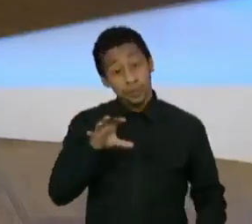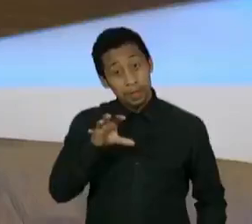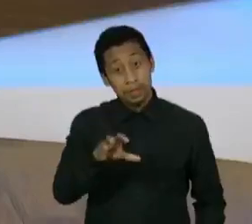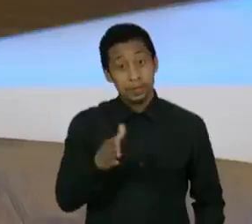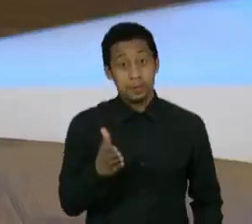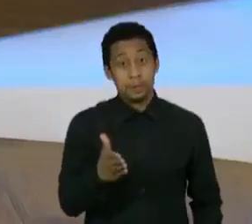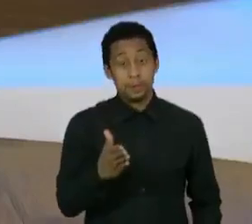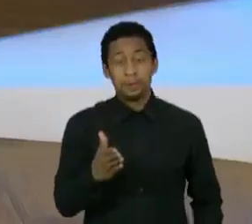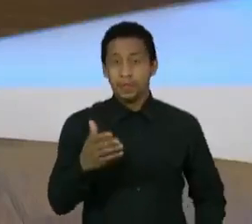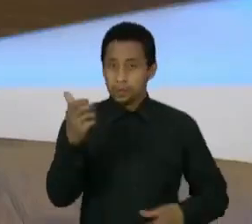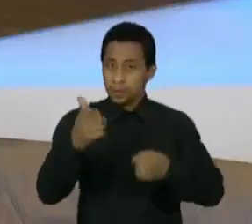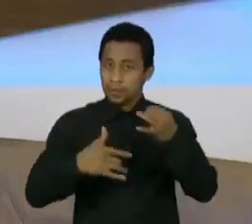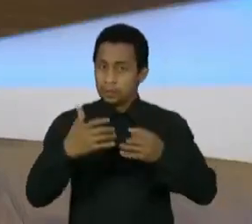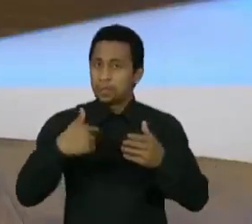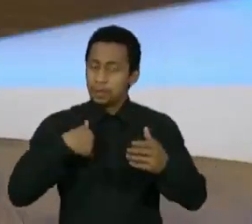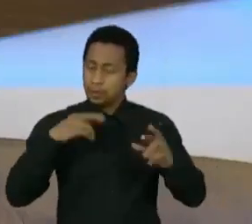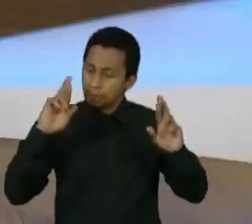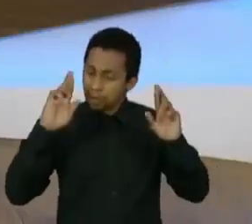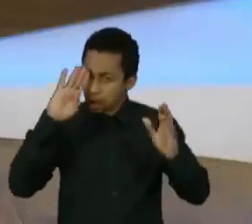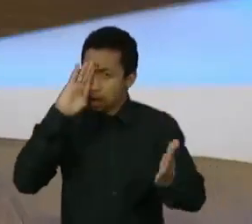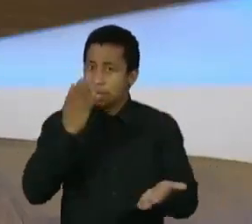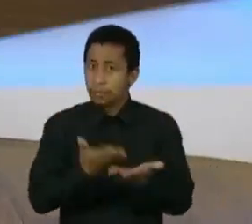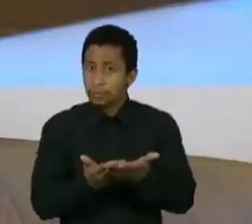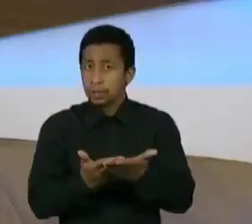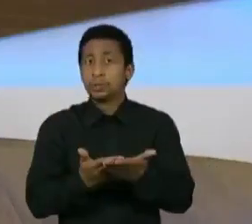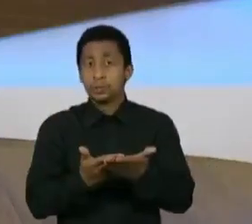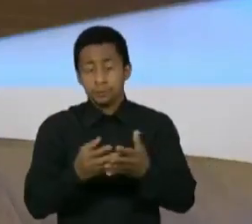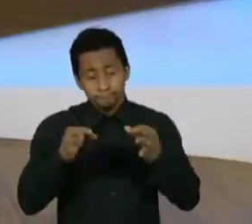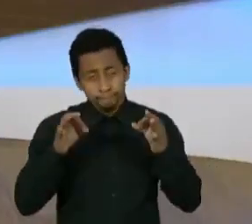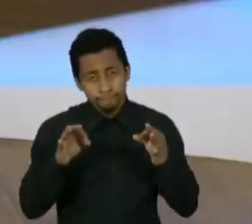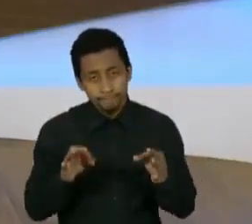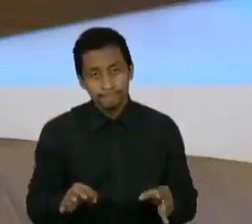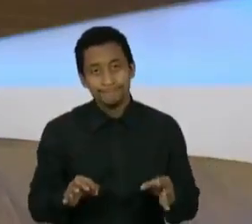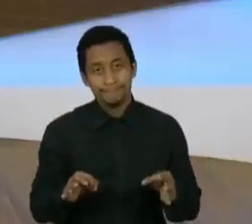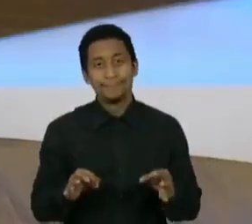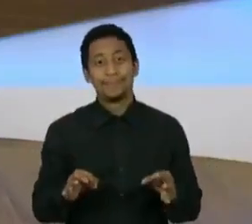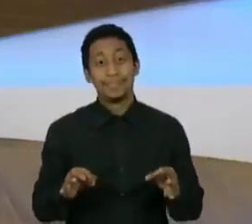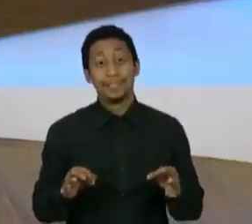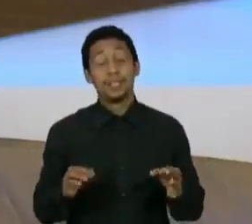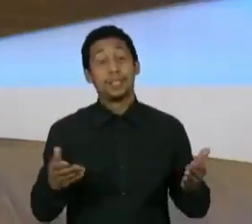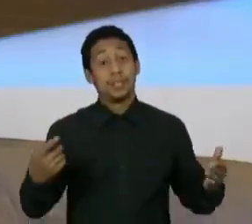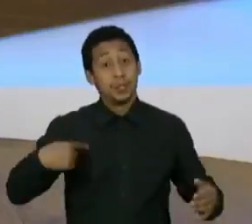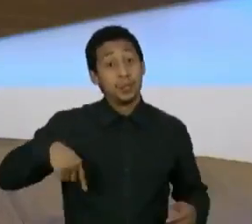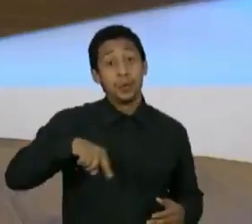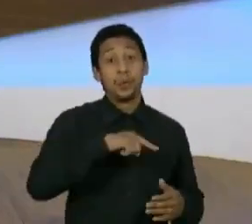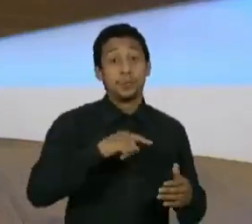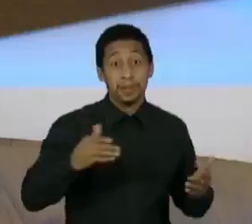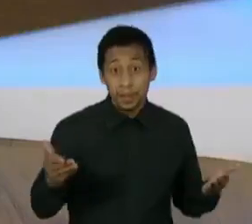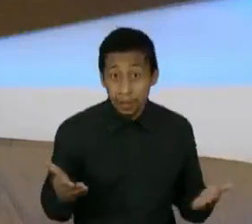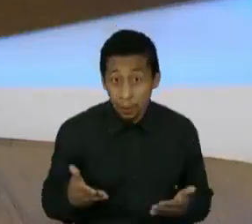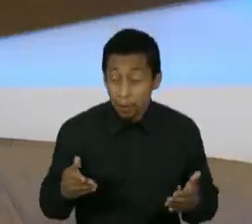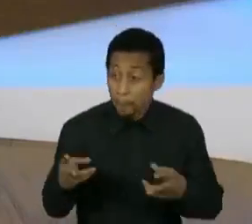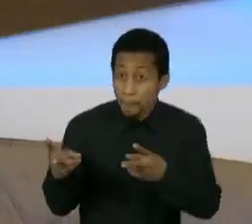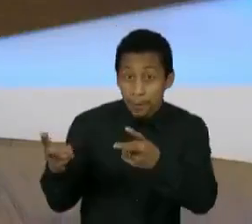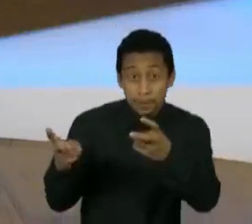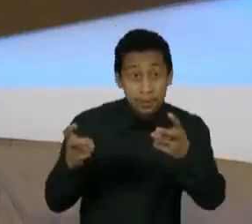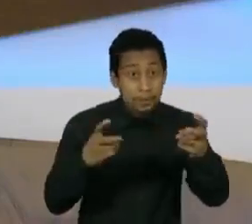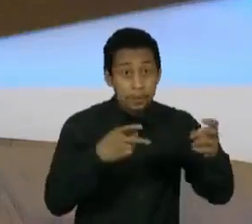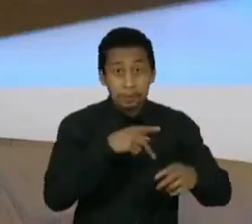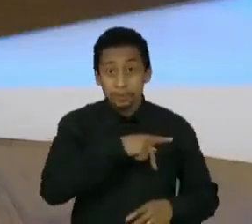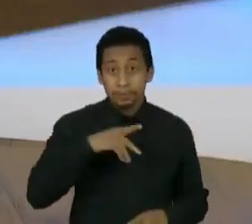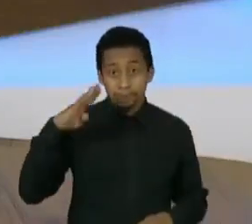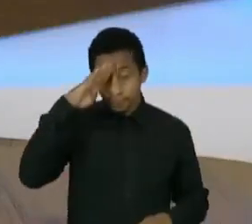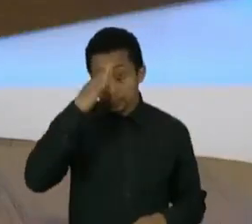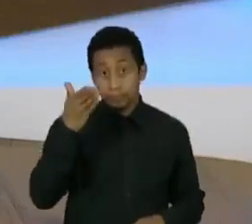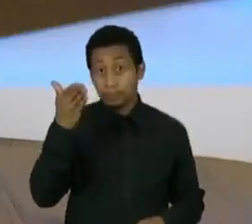Mas quando eu digo que eu sou otimista, é porque eu tenho certeza que nós agora, depois que olhamos para isso, entendemos que